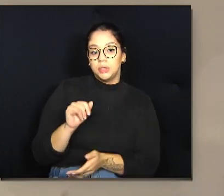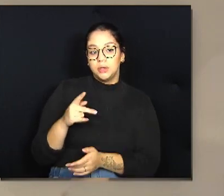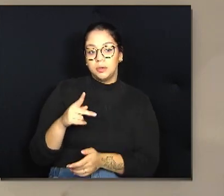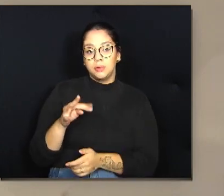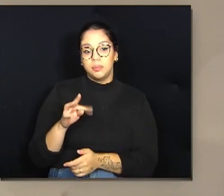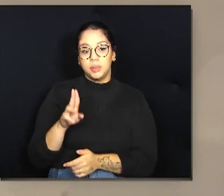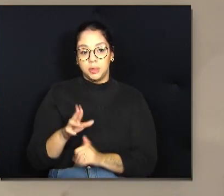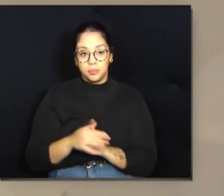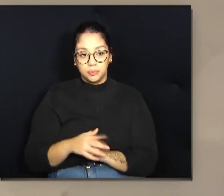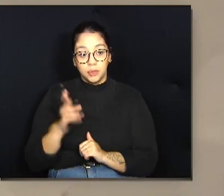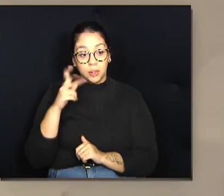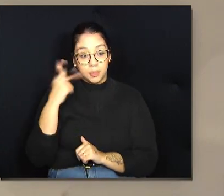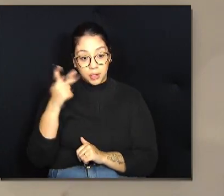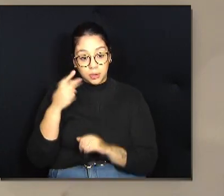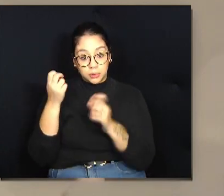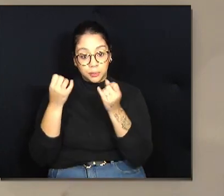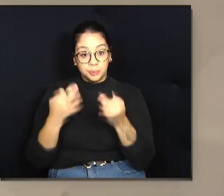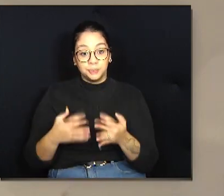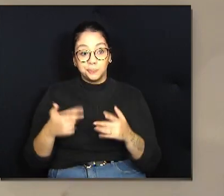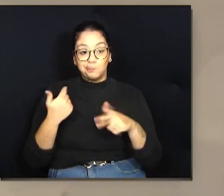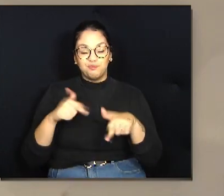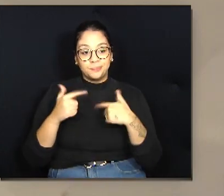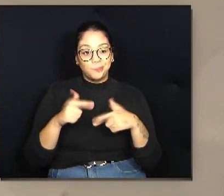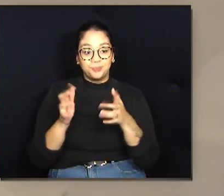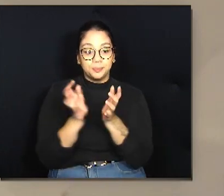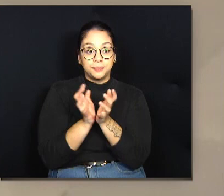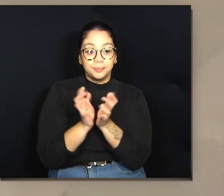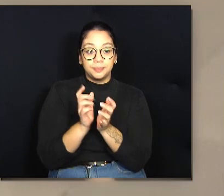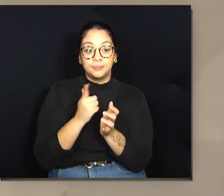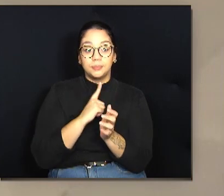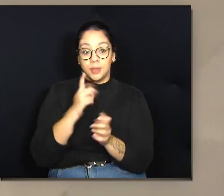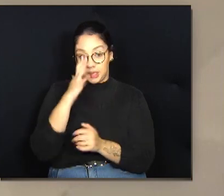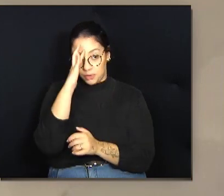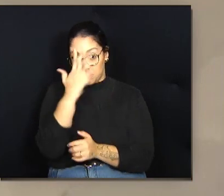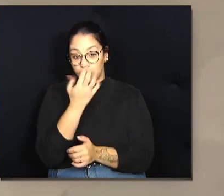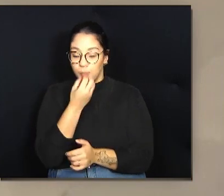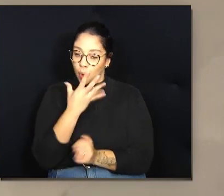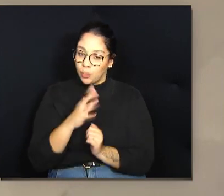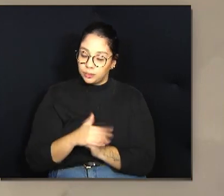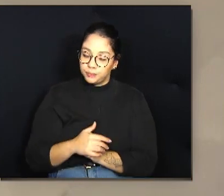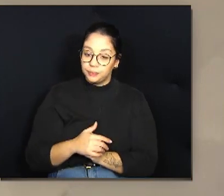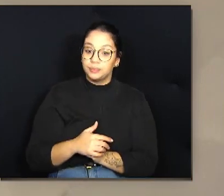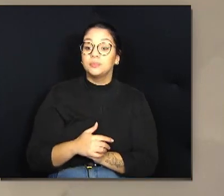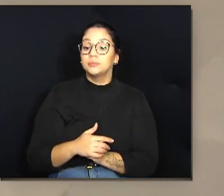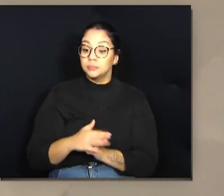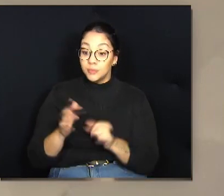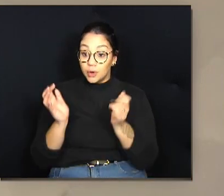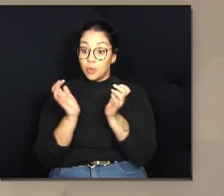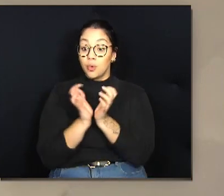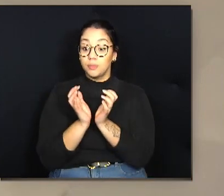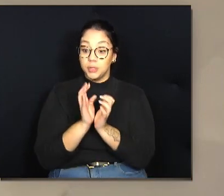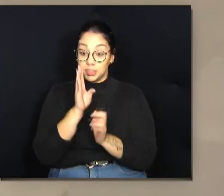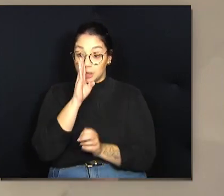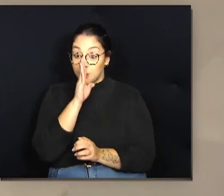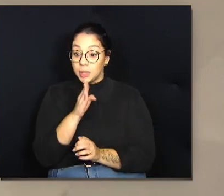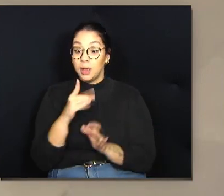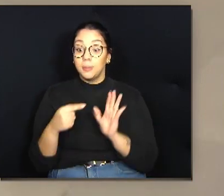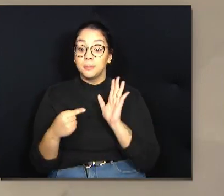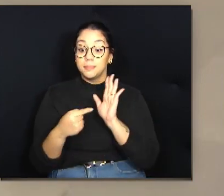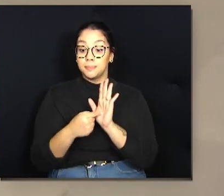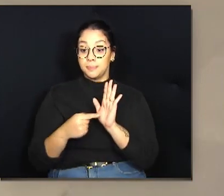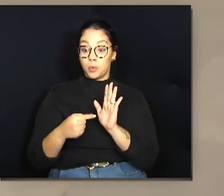parlamentar, o trabalho da comissão trará bons frutos. A comissão, principalmente nesse ponto de